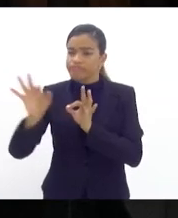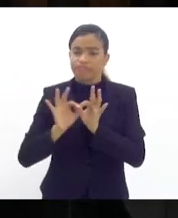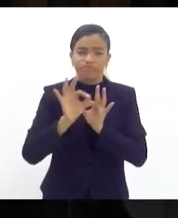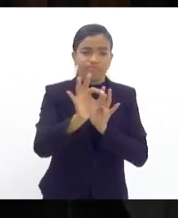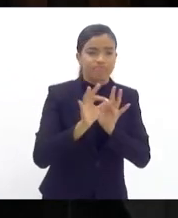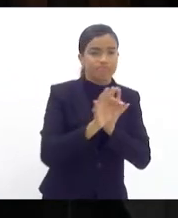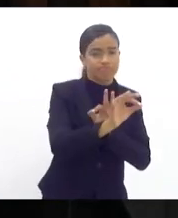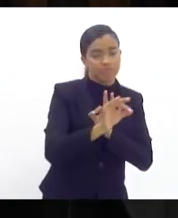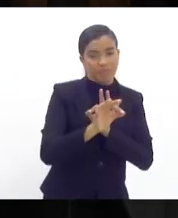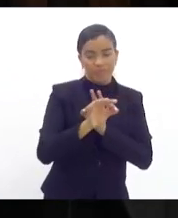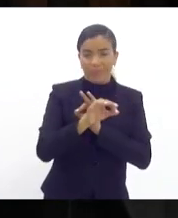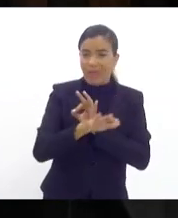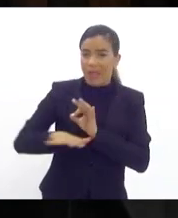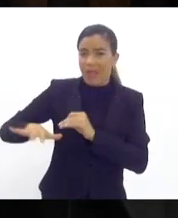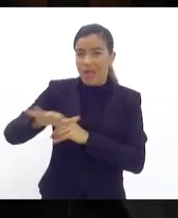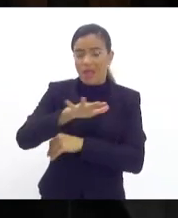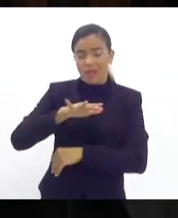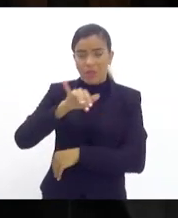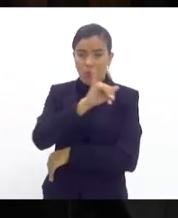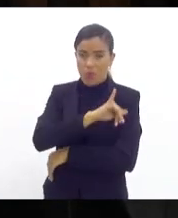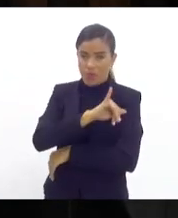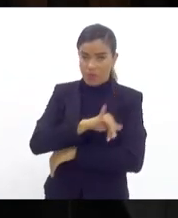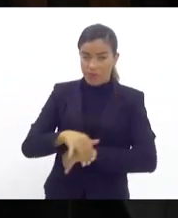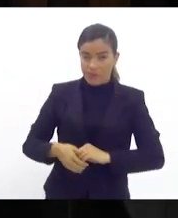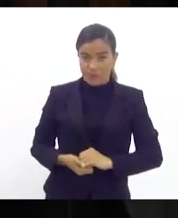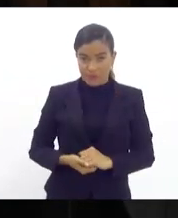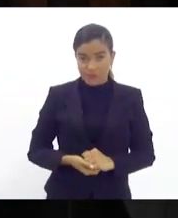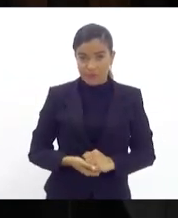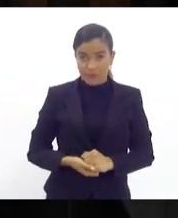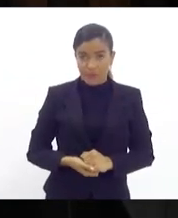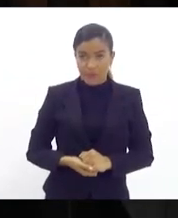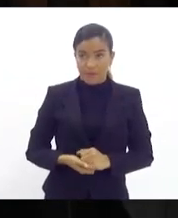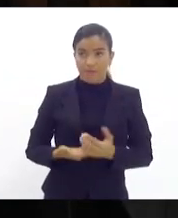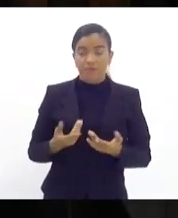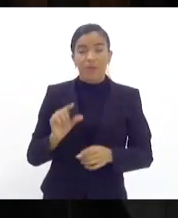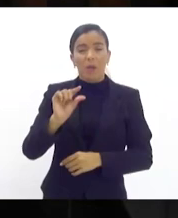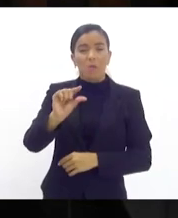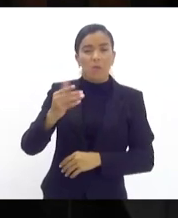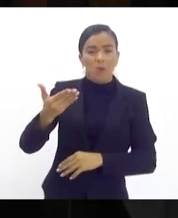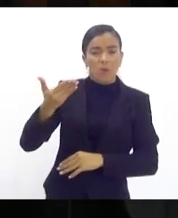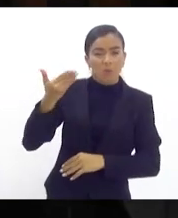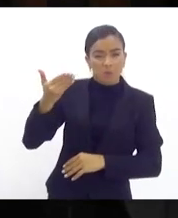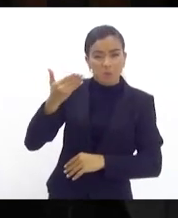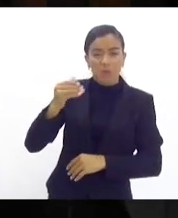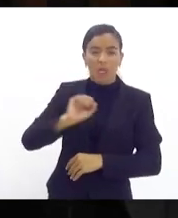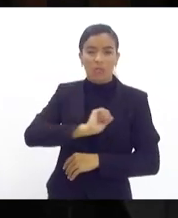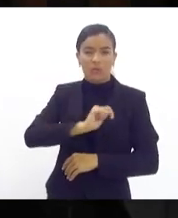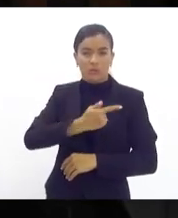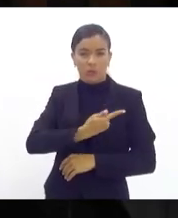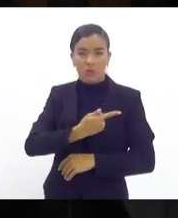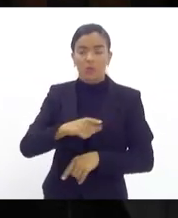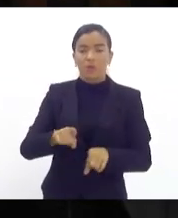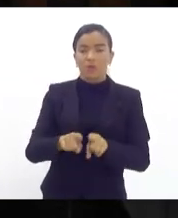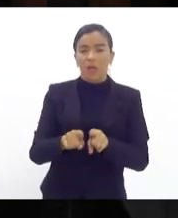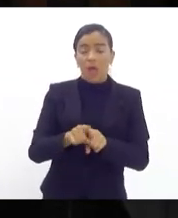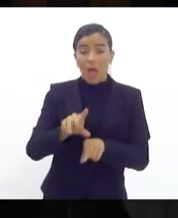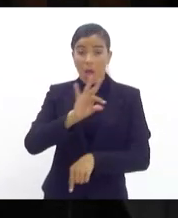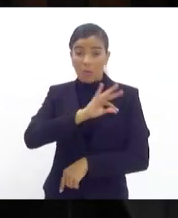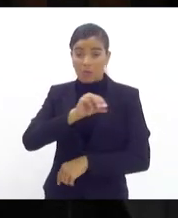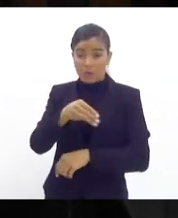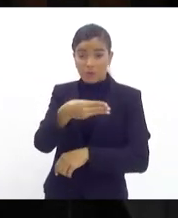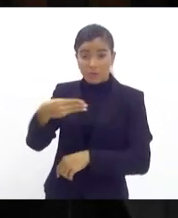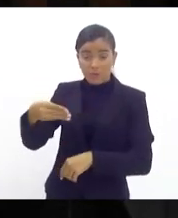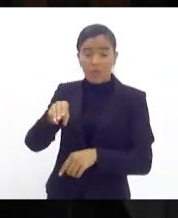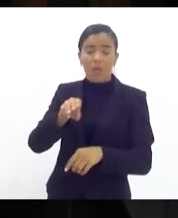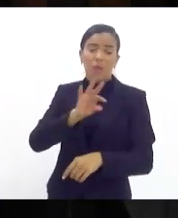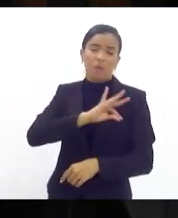grande região metropolitana do Estado do Rio de Janeiro. Recentemente, em São Gonçalo, a Polícia Militar